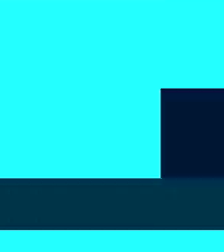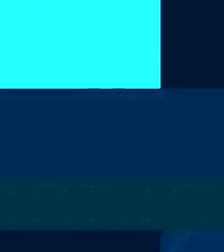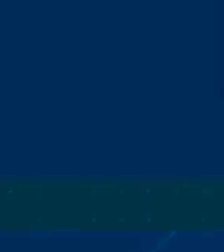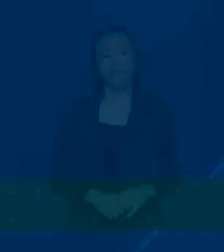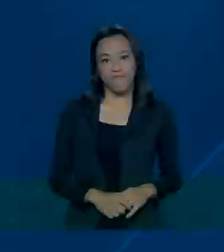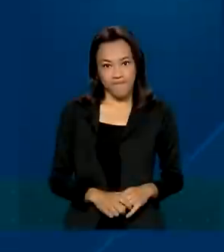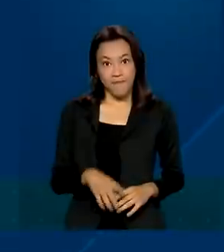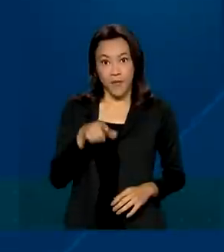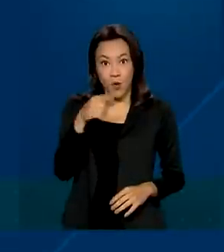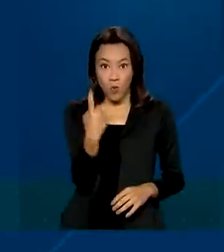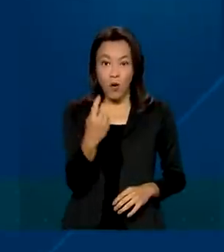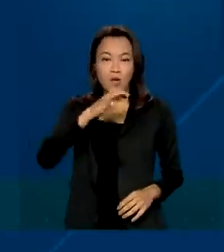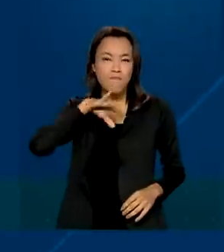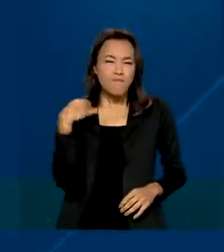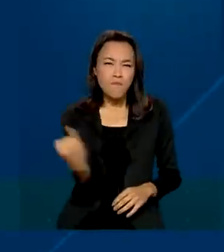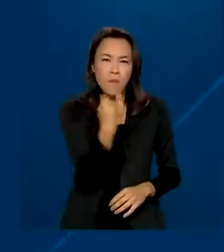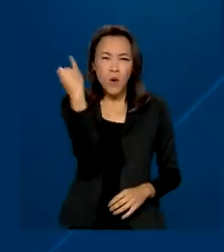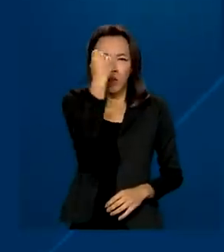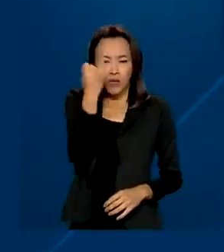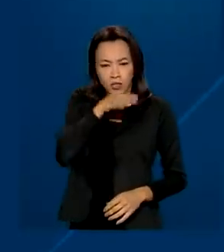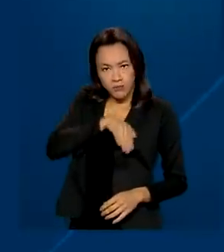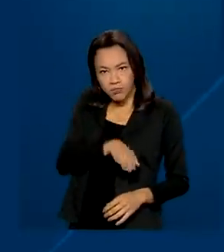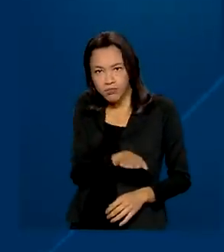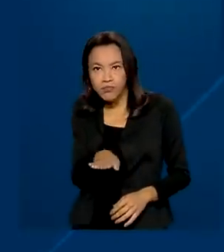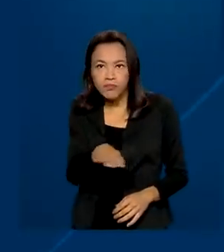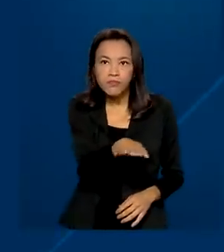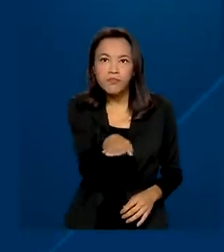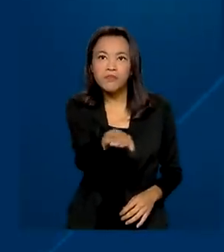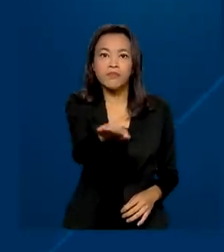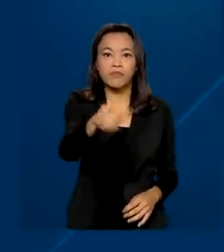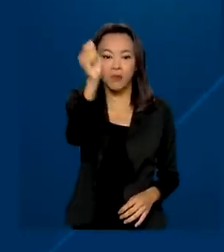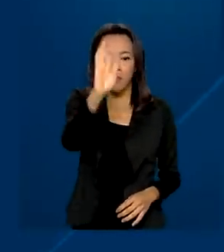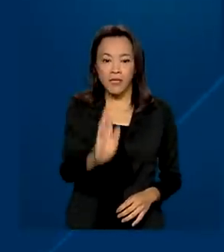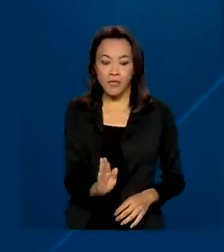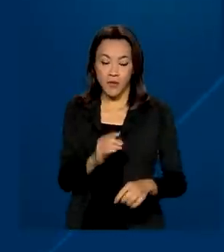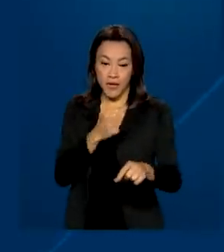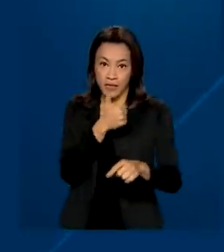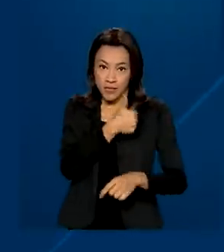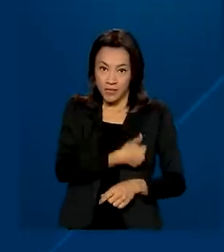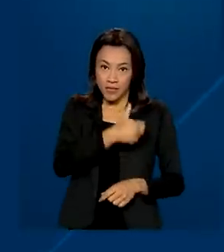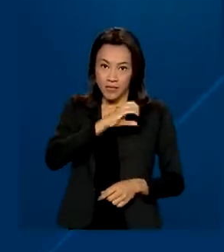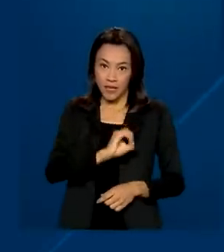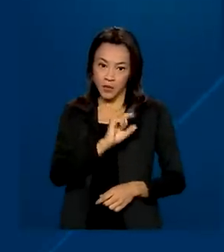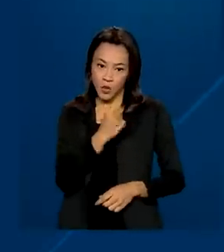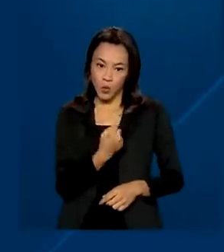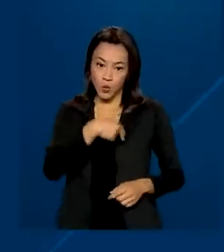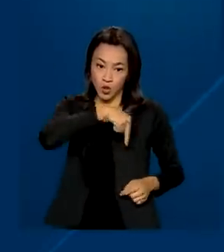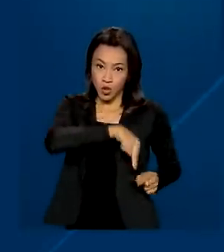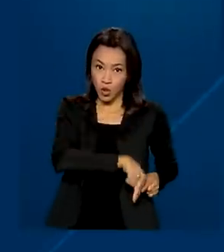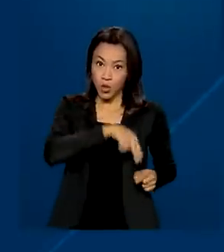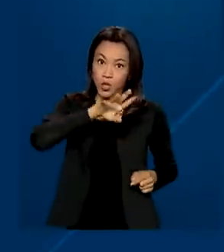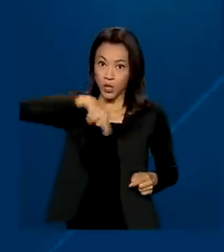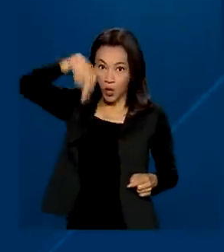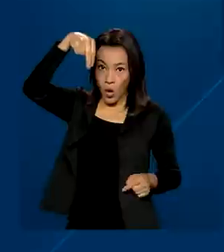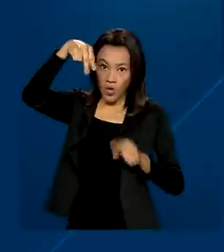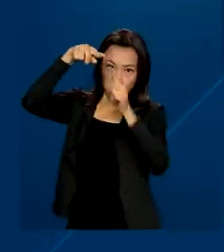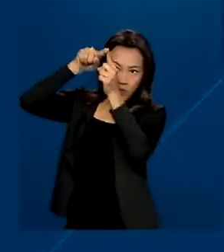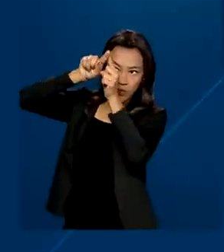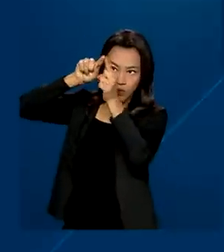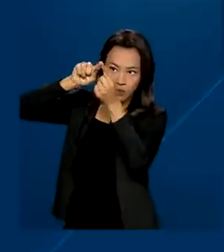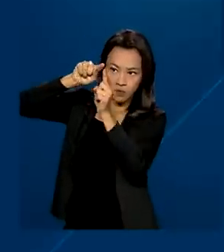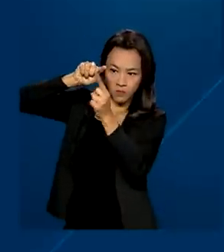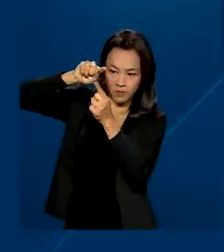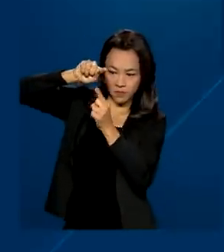Uma das mais importantes rodovias brasileiras, a BR-101 Corto Brasil de Norte a Sul, pela costa